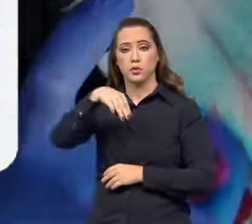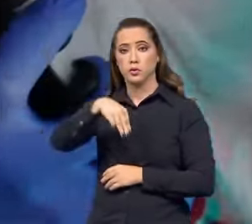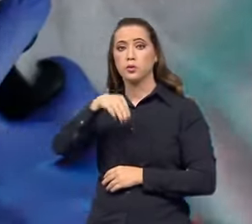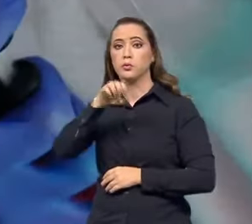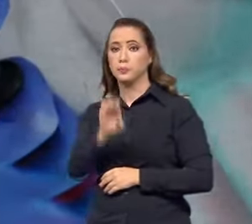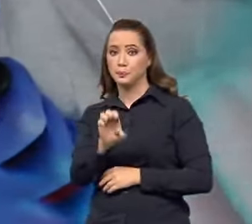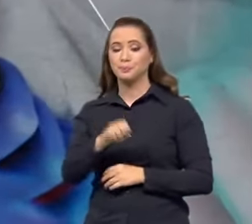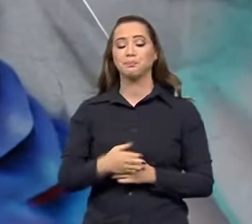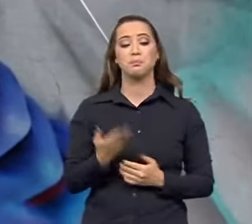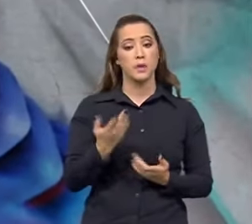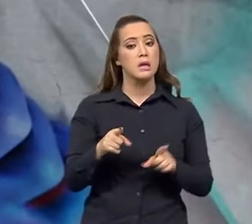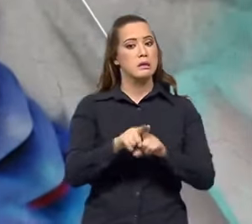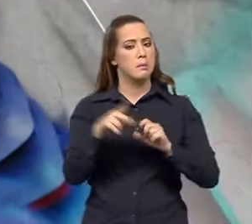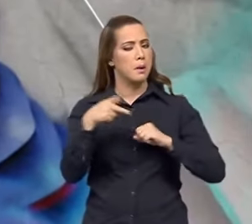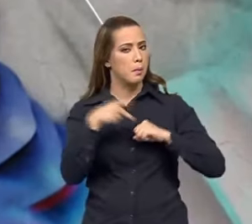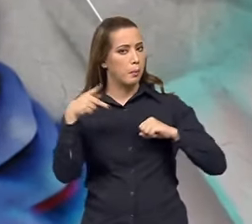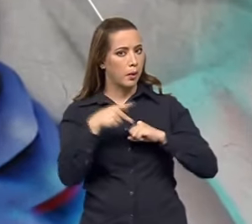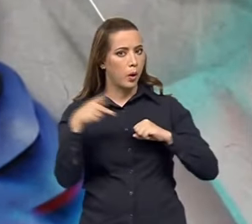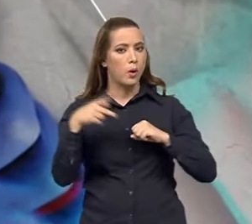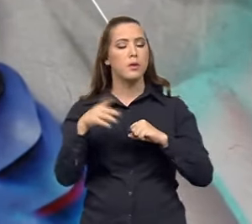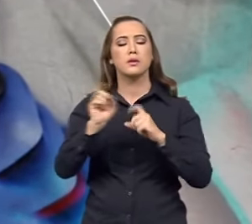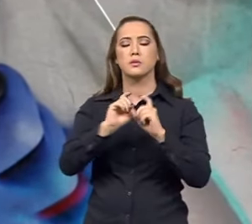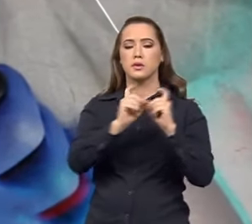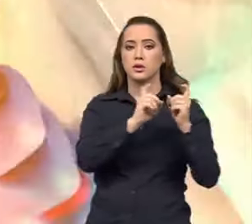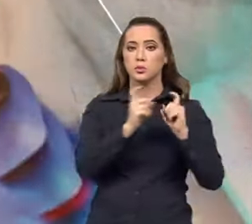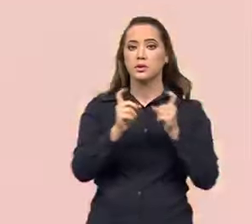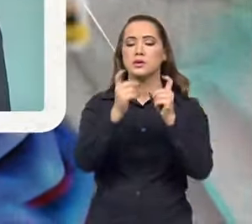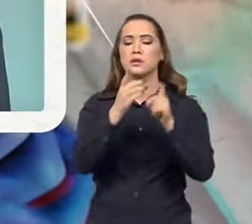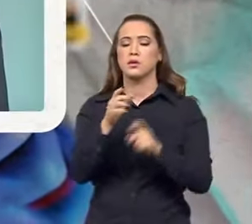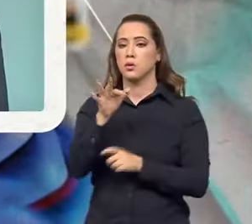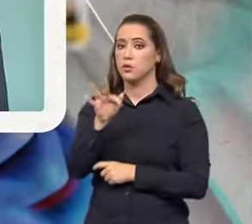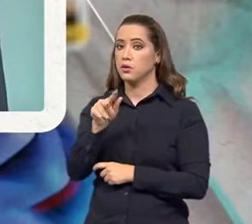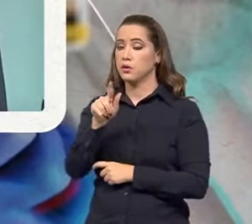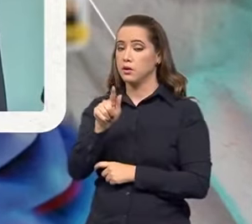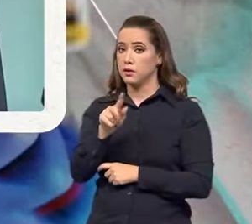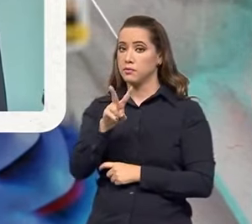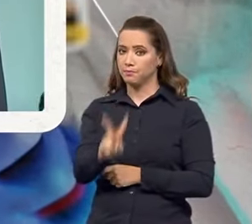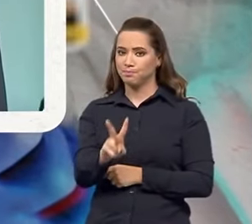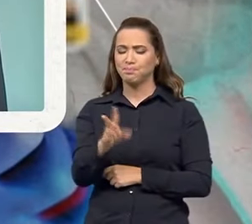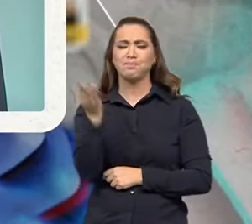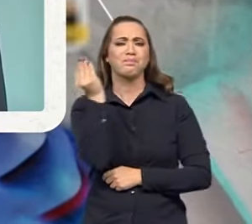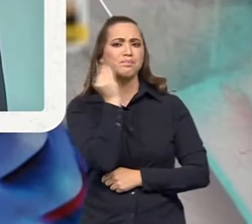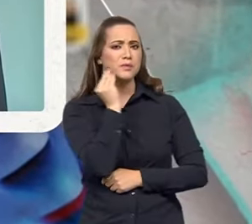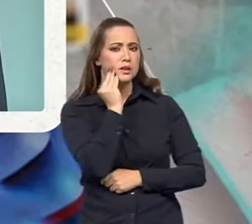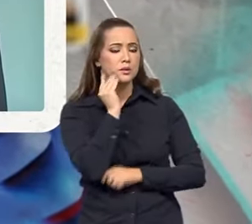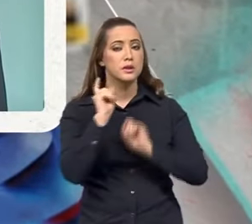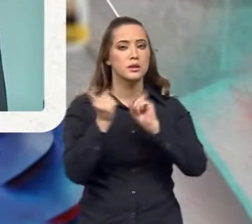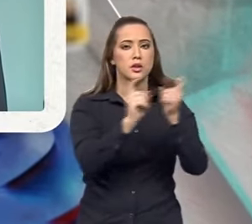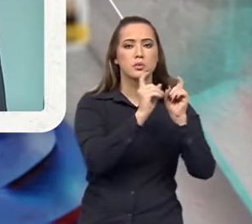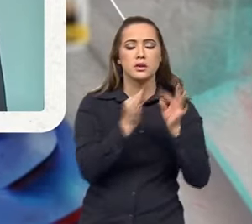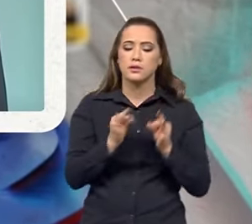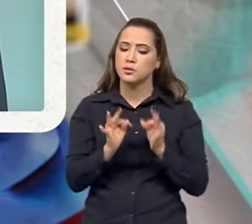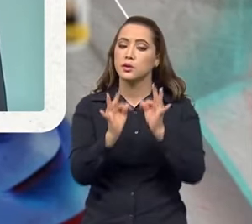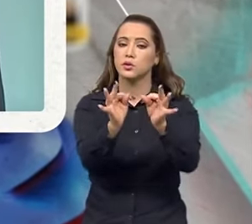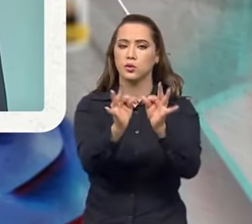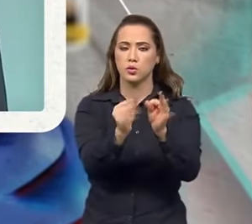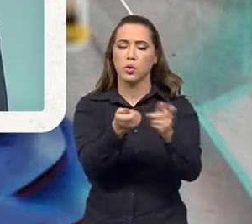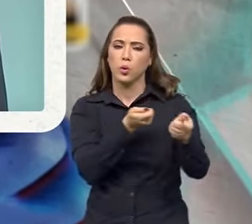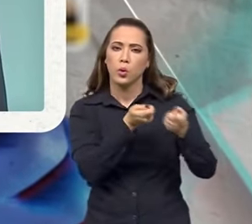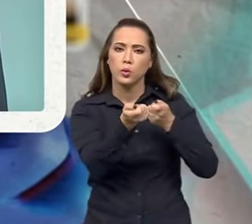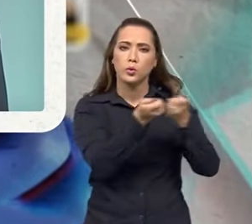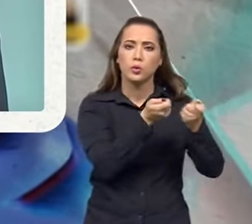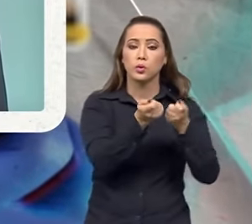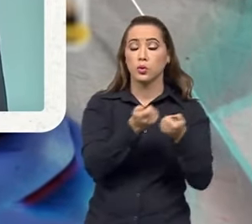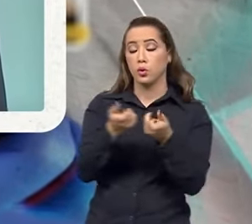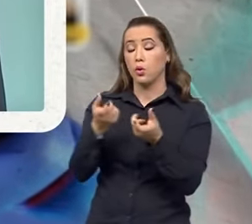e pós-graduado em Governança Corporativa pela FGV. Tem experiência com gestão em tecnologia, regulação